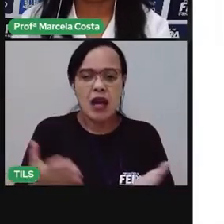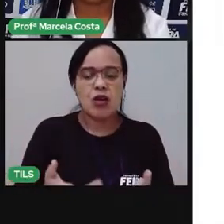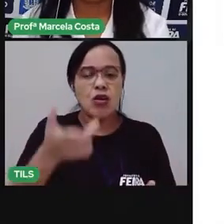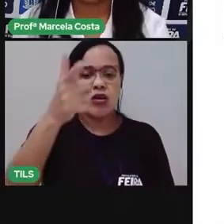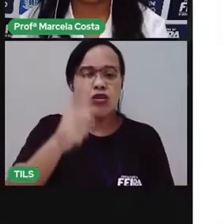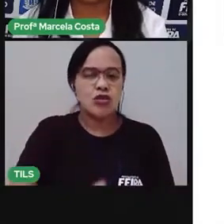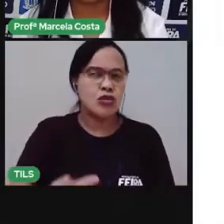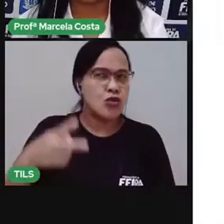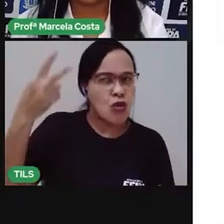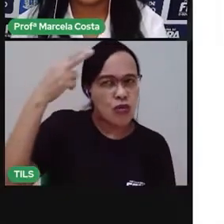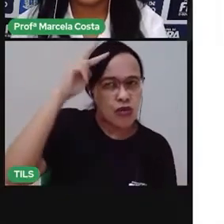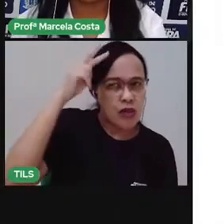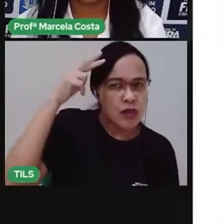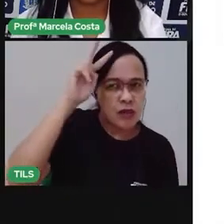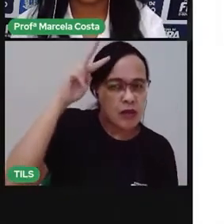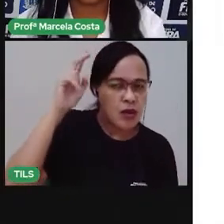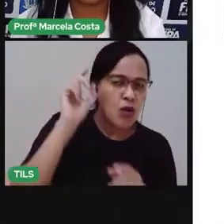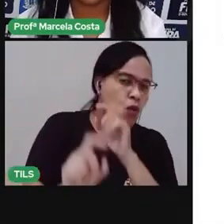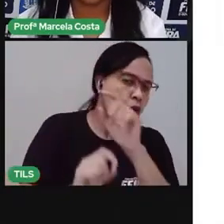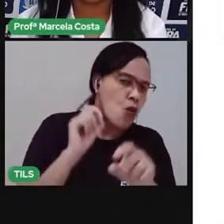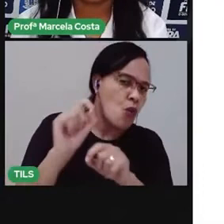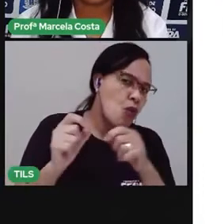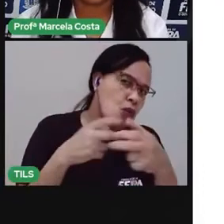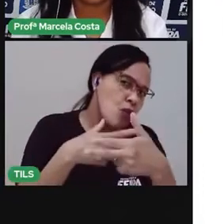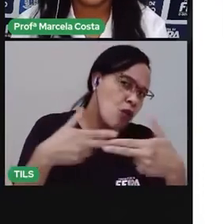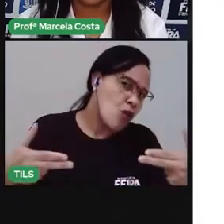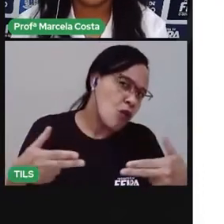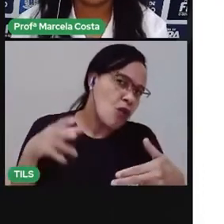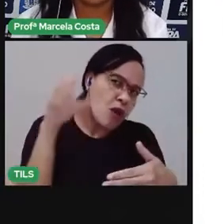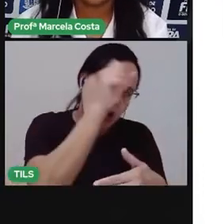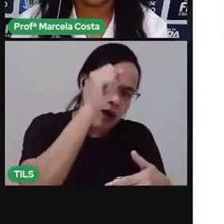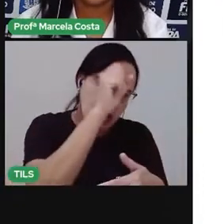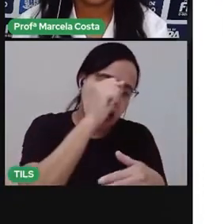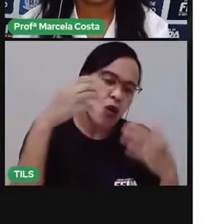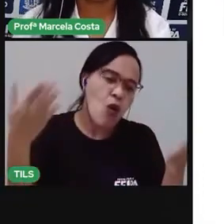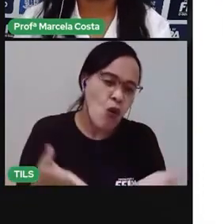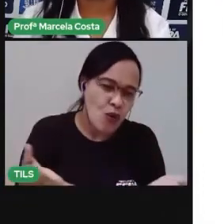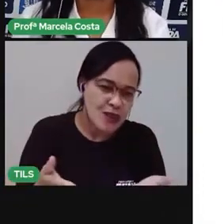Pra isso, eu vou retirar aqui a apresentação dessa aula.